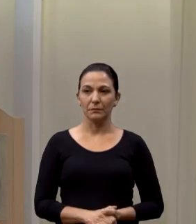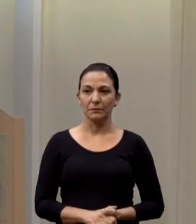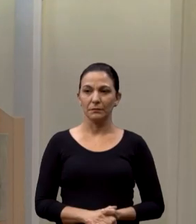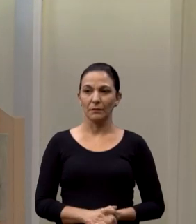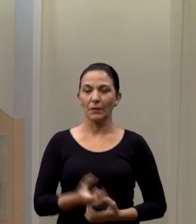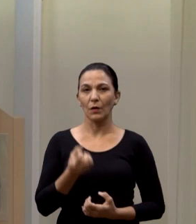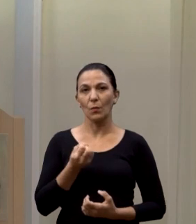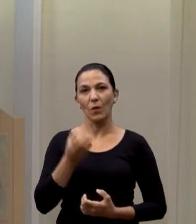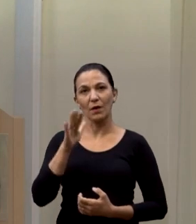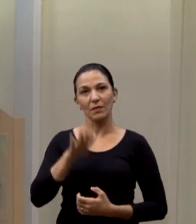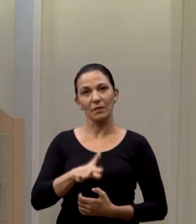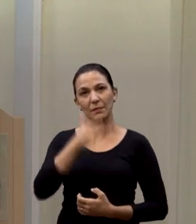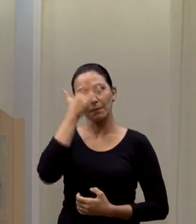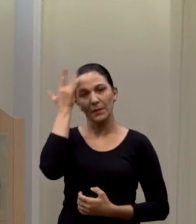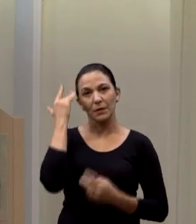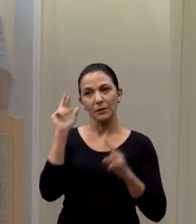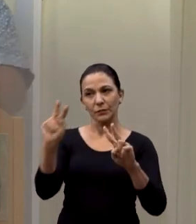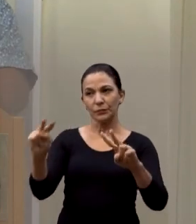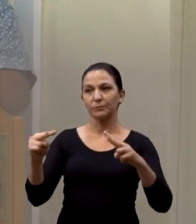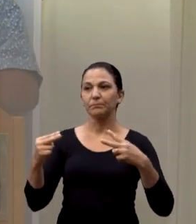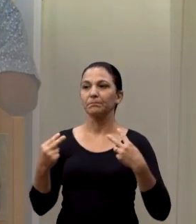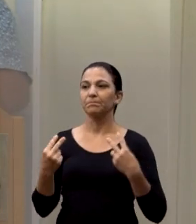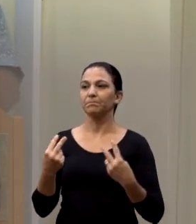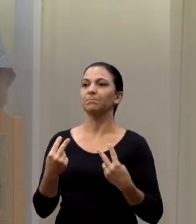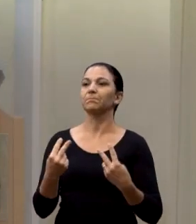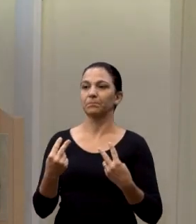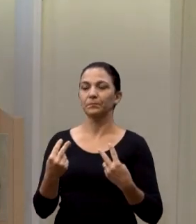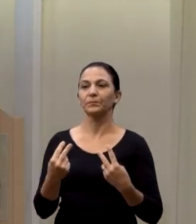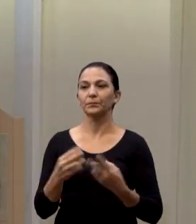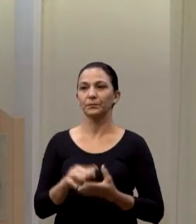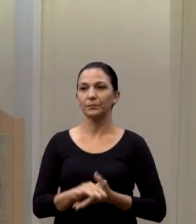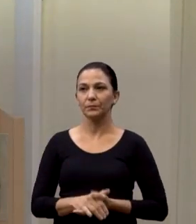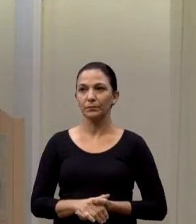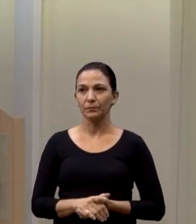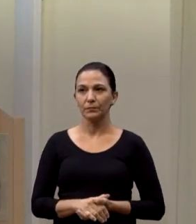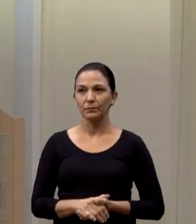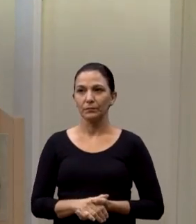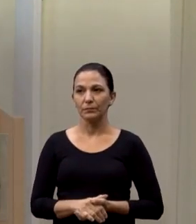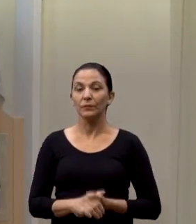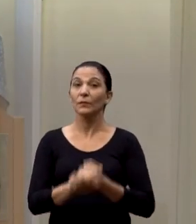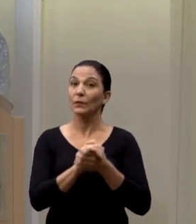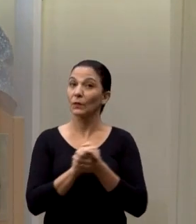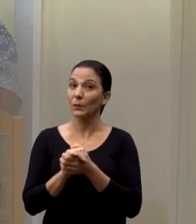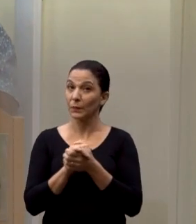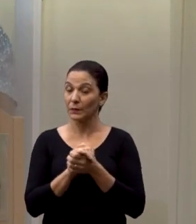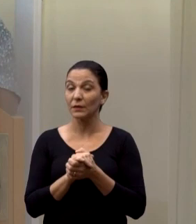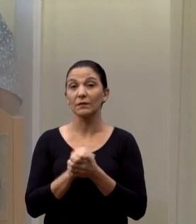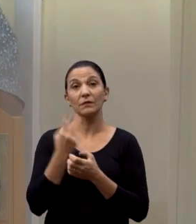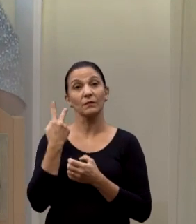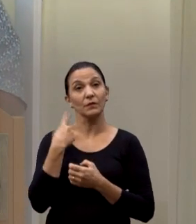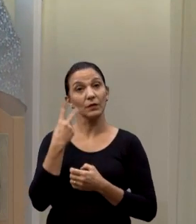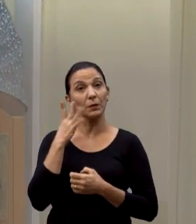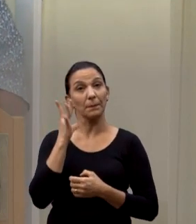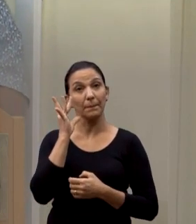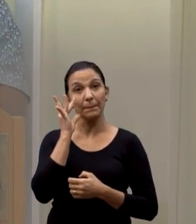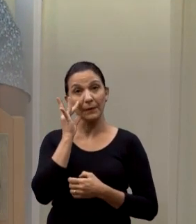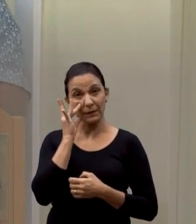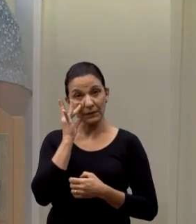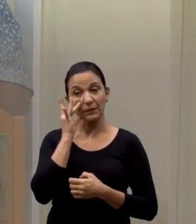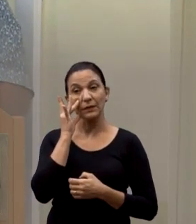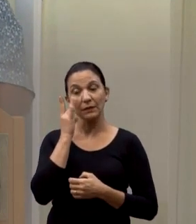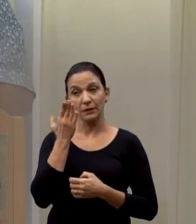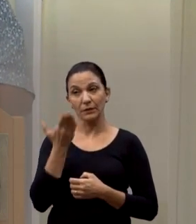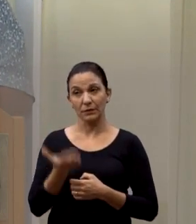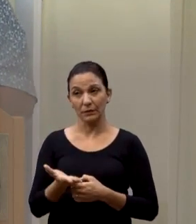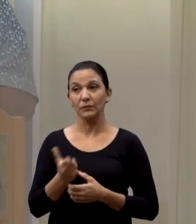Boa tarde a todas e todos que nos ouvem, que nos assistem. Cumprimentar aqui também os vereadores, em nome do presidente,